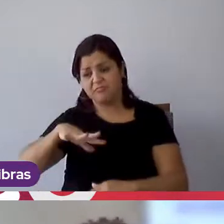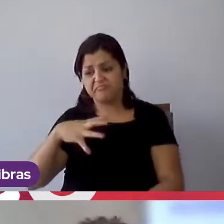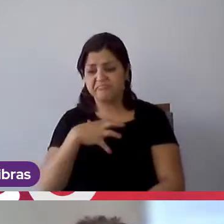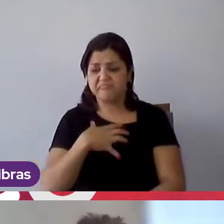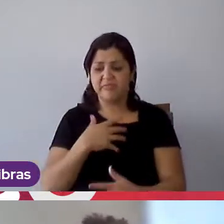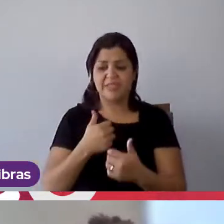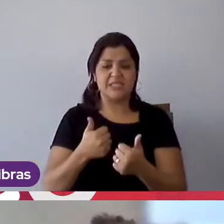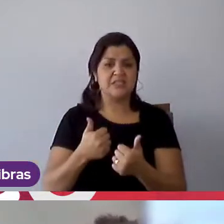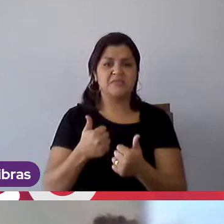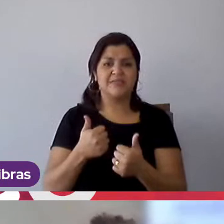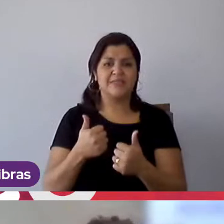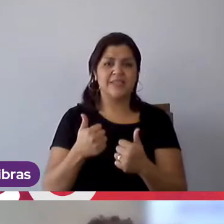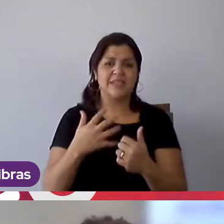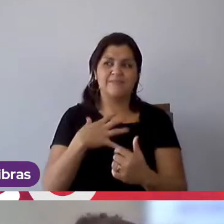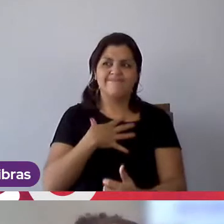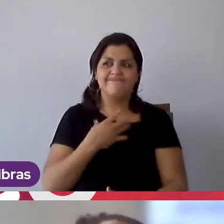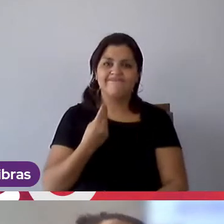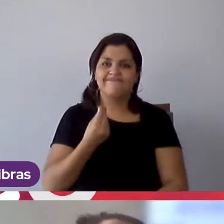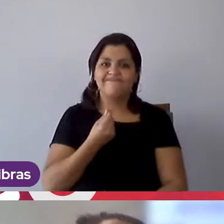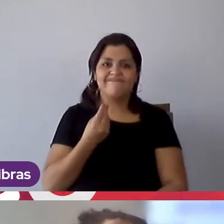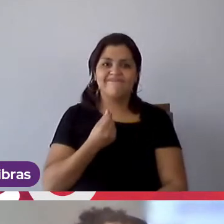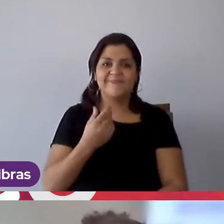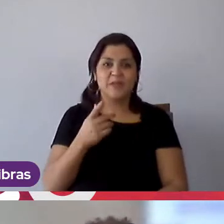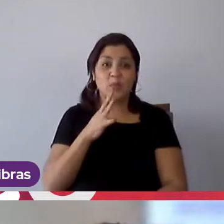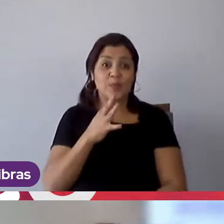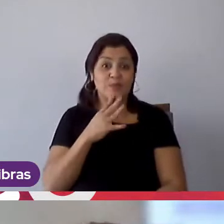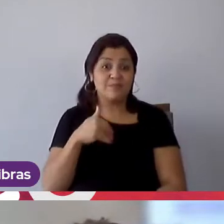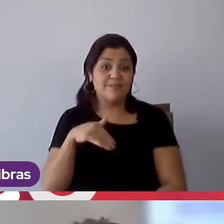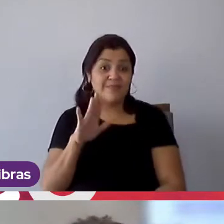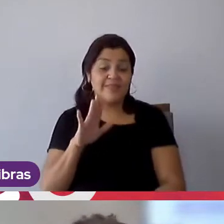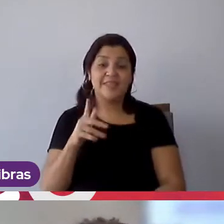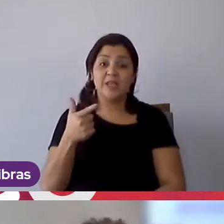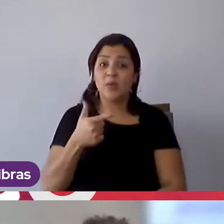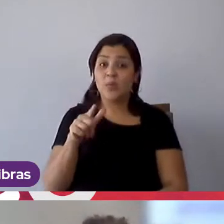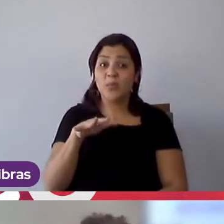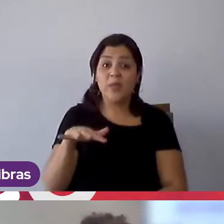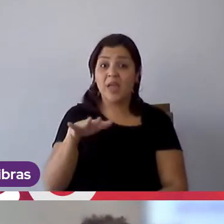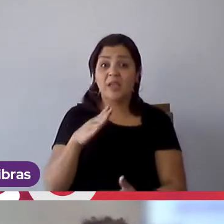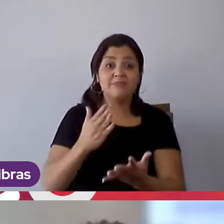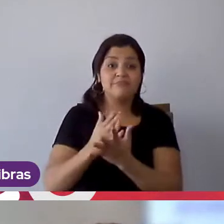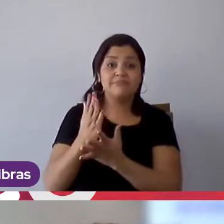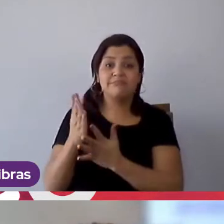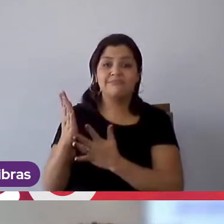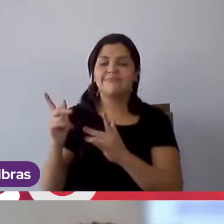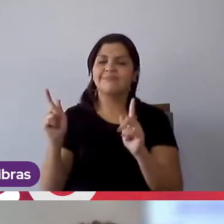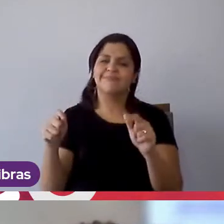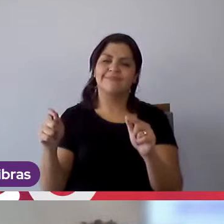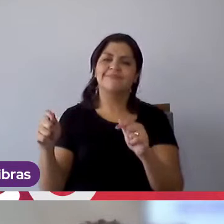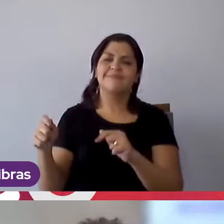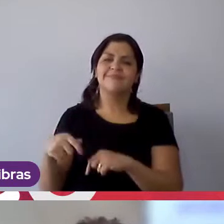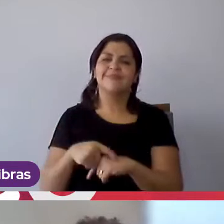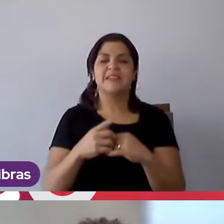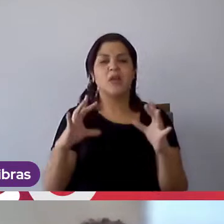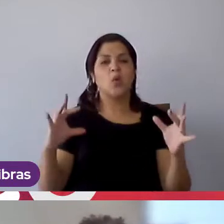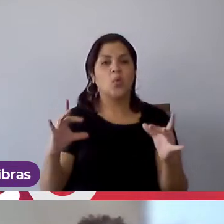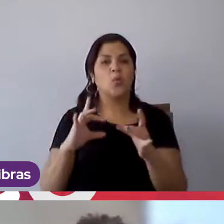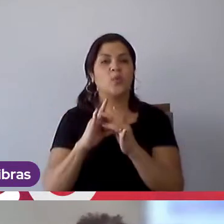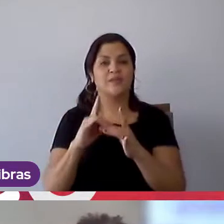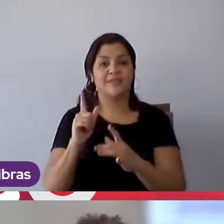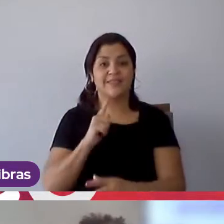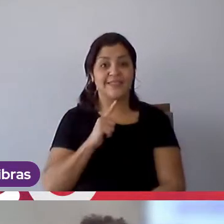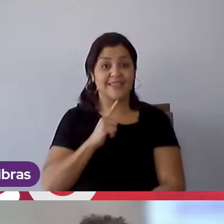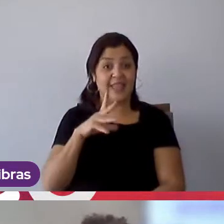nem que seja uma pontinha de vontade de conhecer um pouco mais ou talvez de ir para aquele caminho com essas conexões que você faz